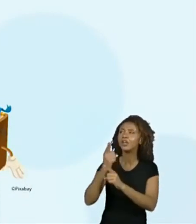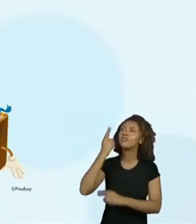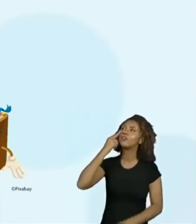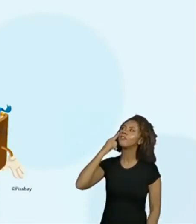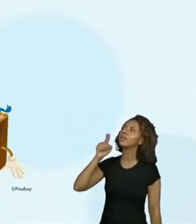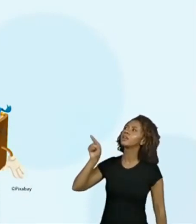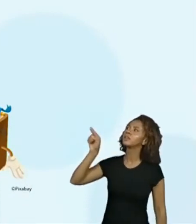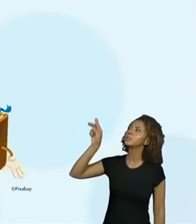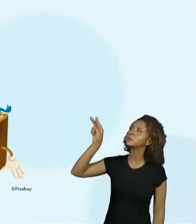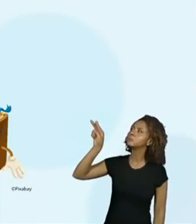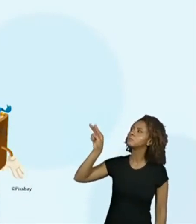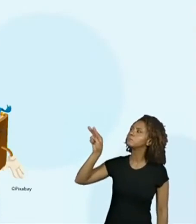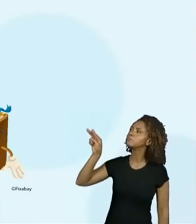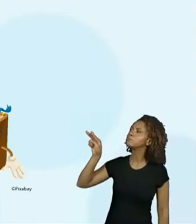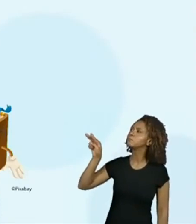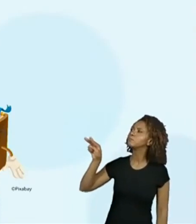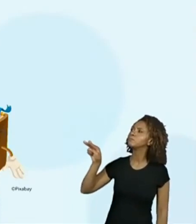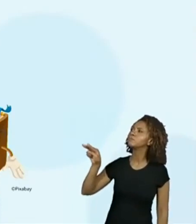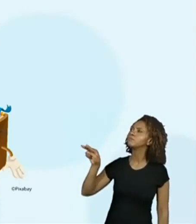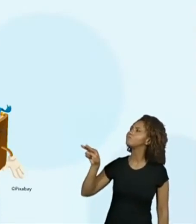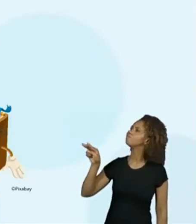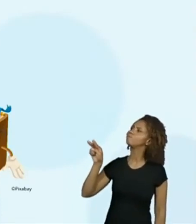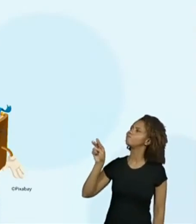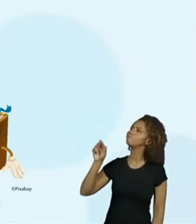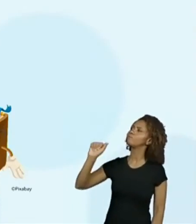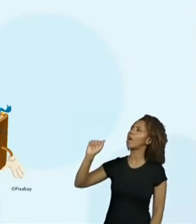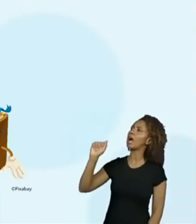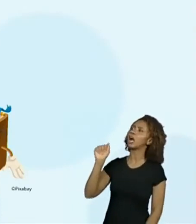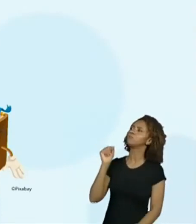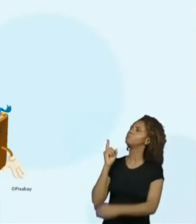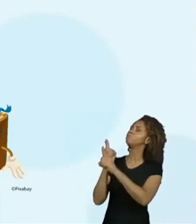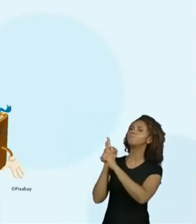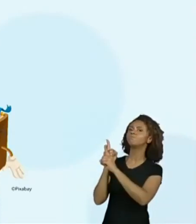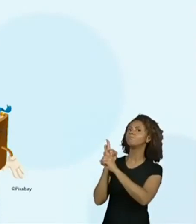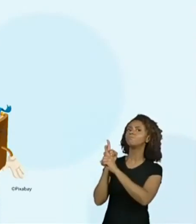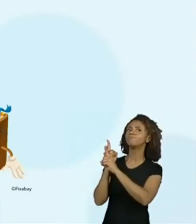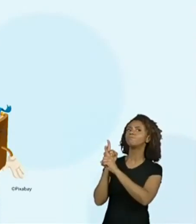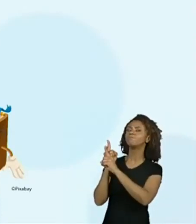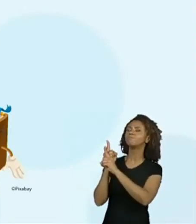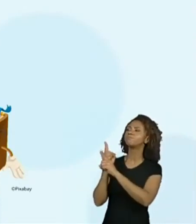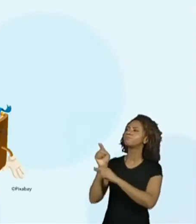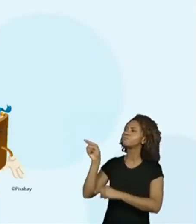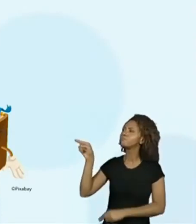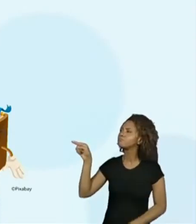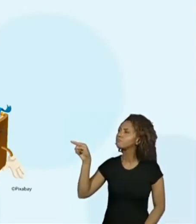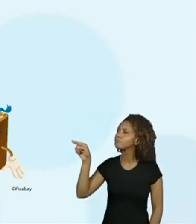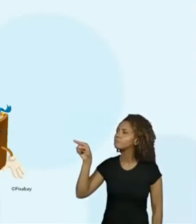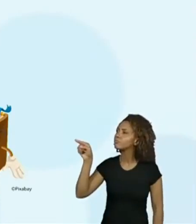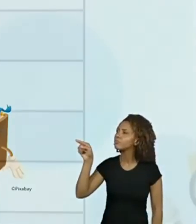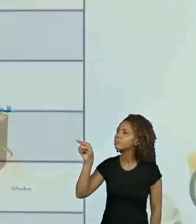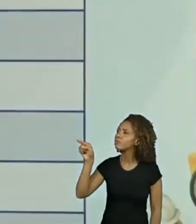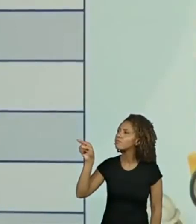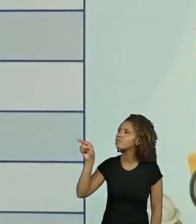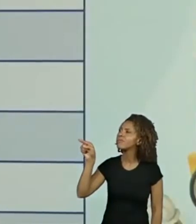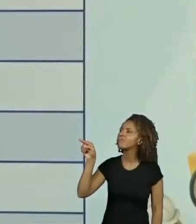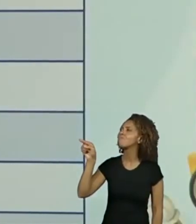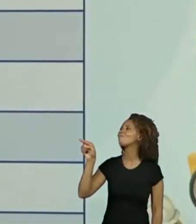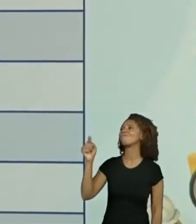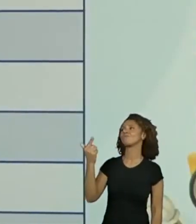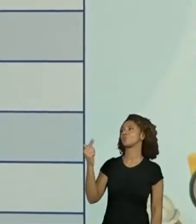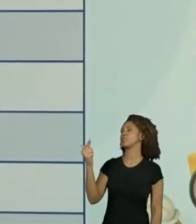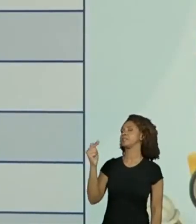Juliana? Vamos percorrer esse nome. Não encontrei a letra A. No final, não. Vamos percorrer essa letra daqui.